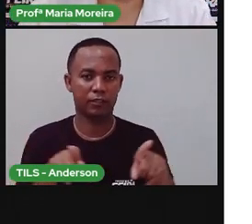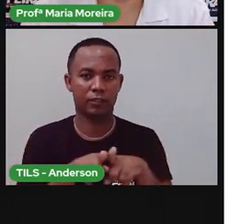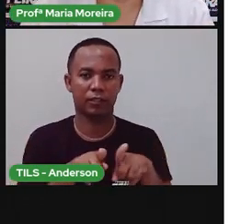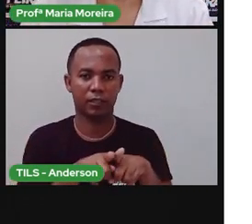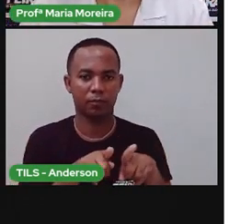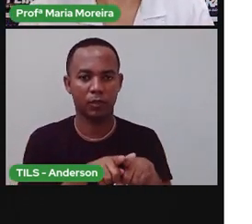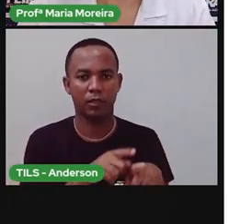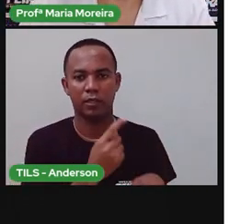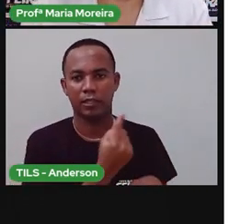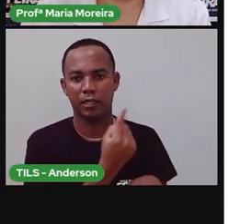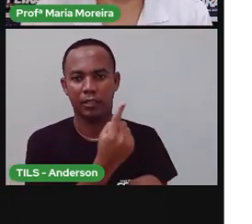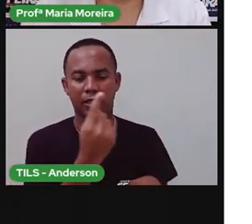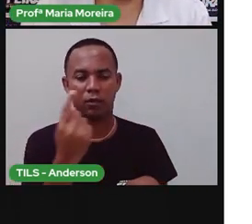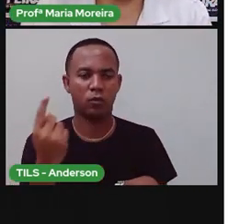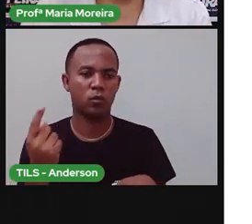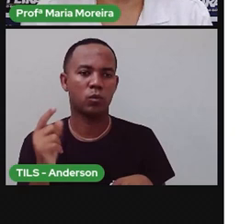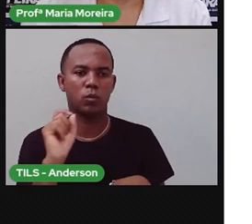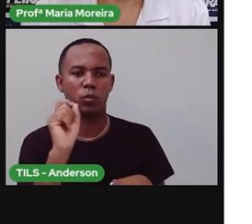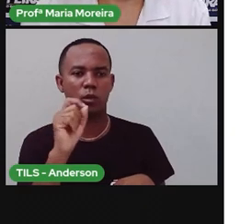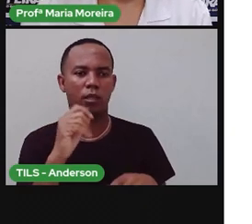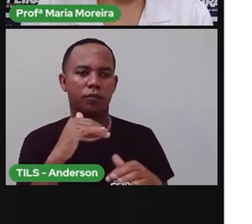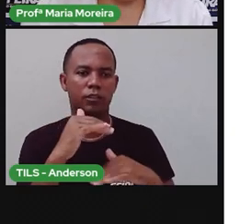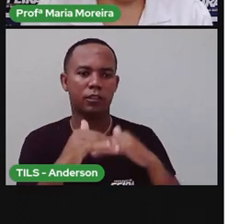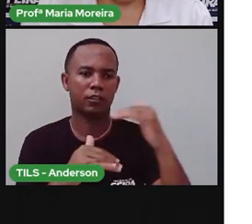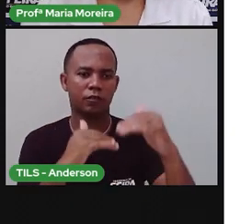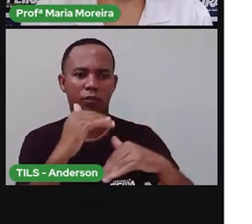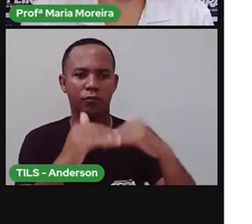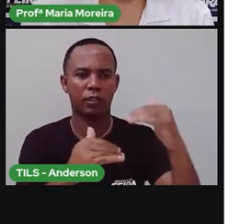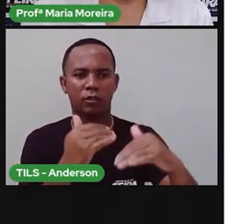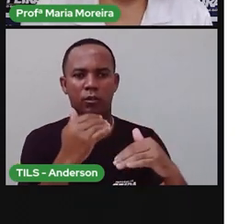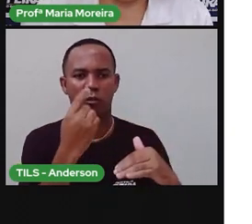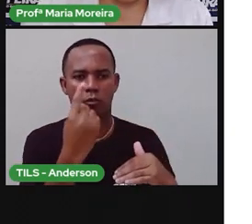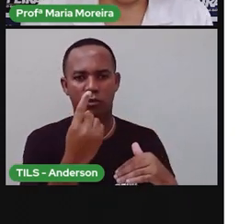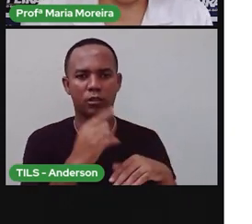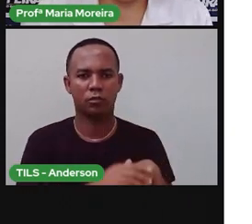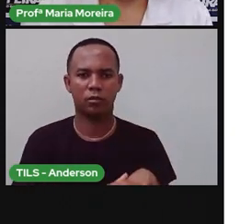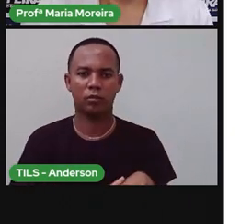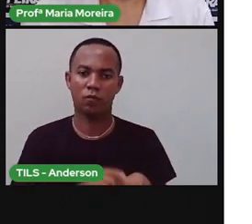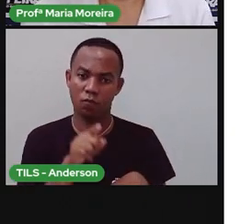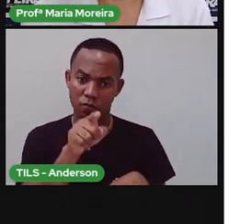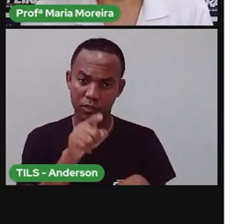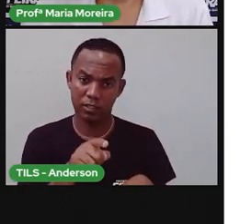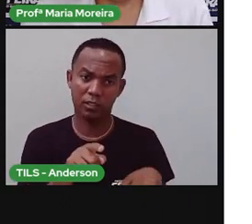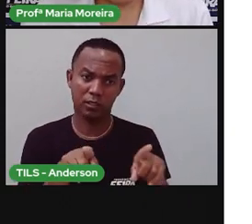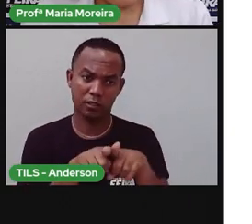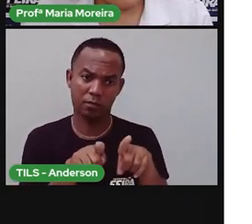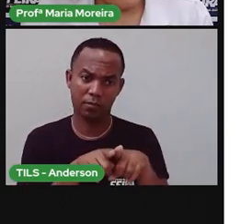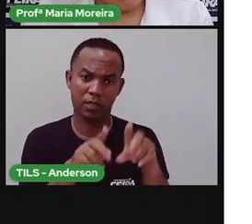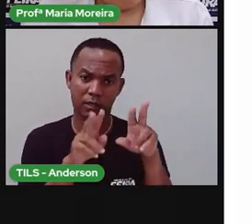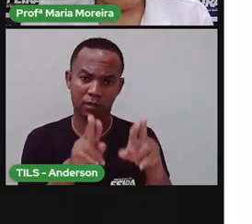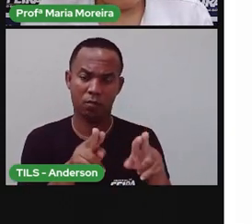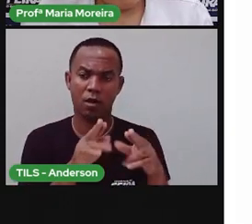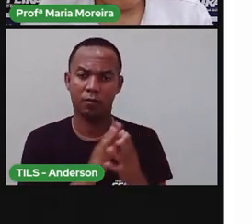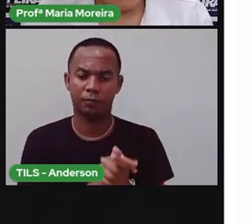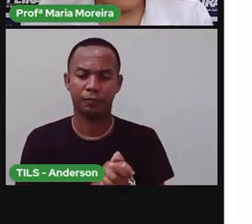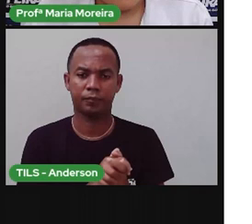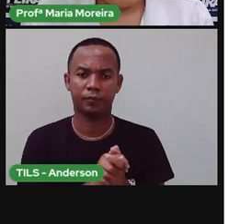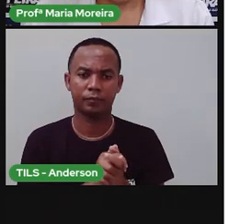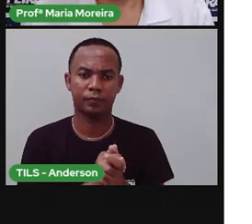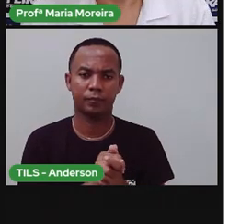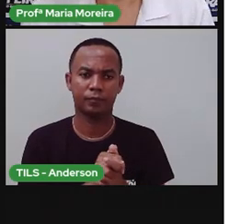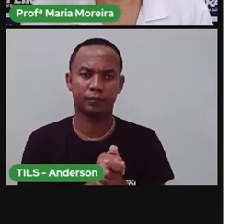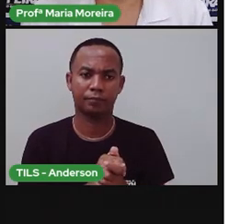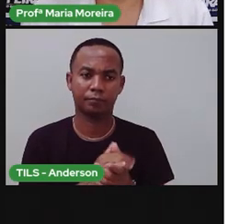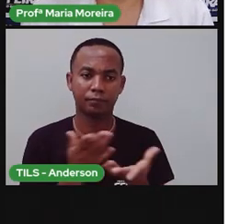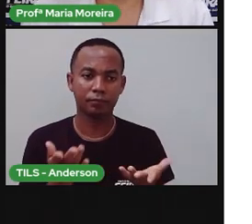e cada um se construiu de uma forma única. A mesma coisa são vocês. E a Pró vai salientar mais uma vez.